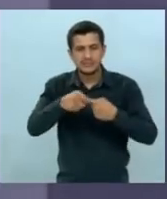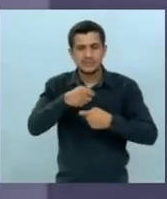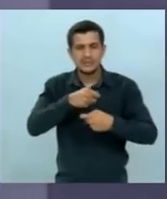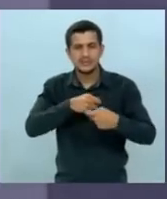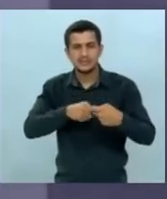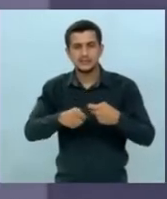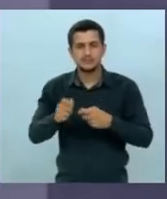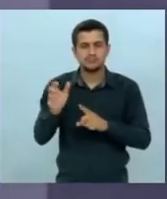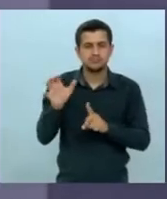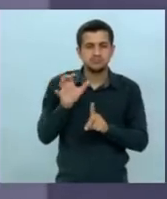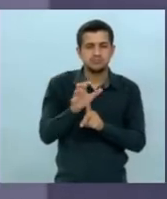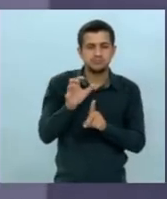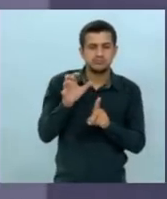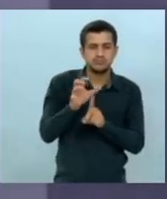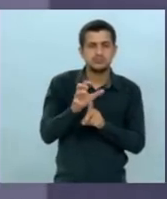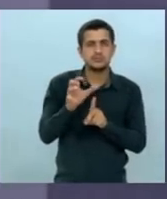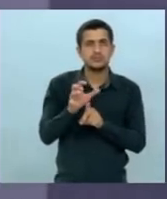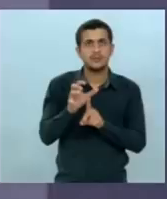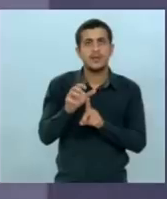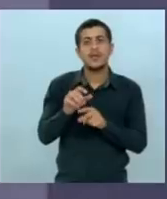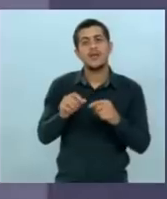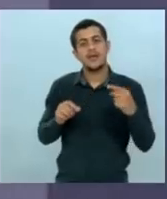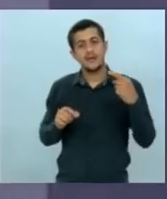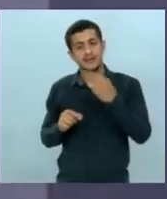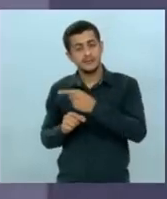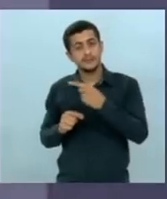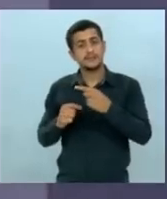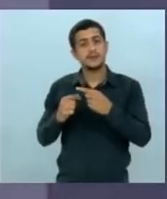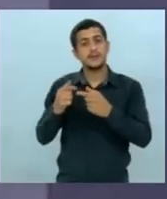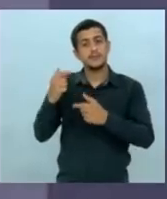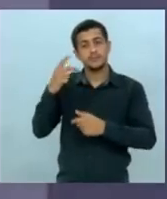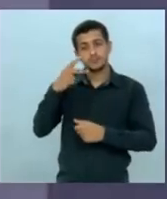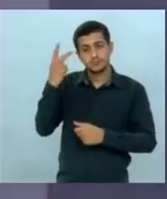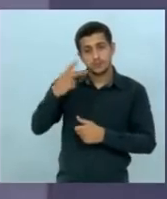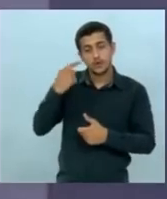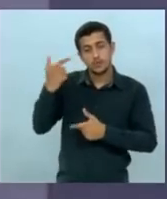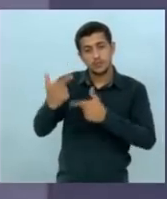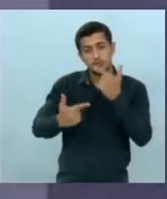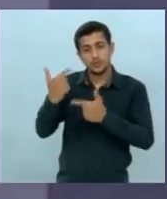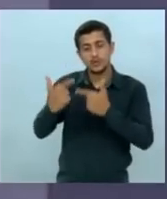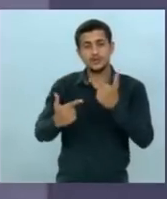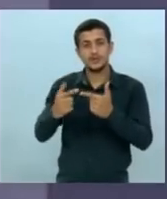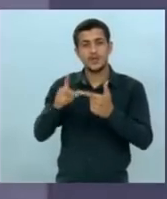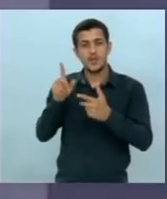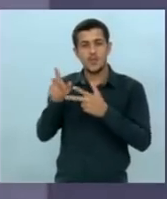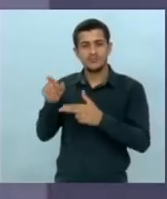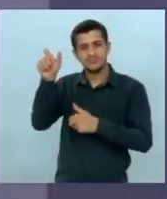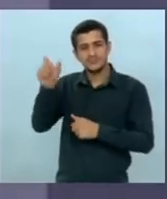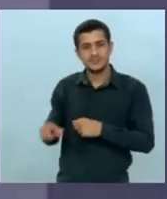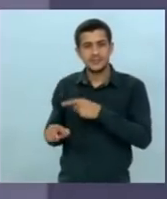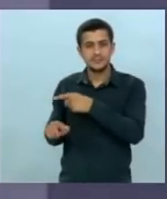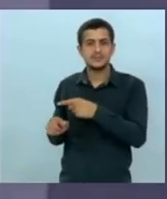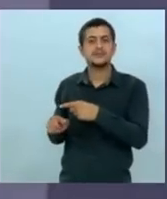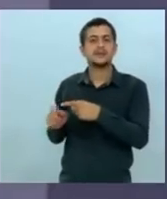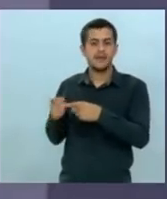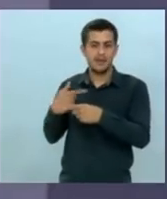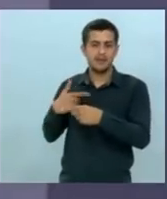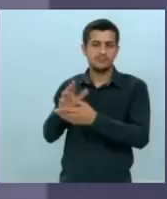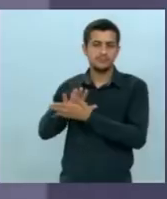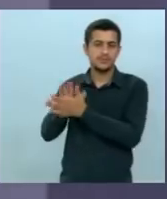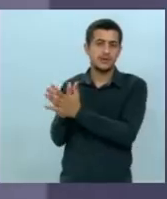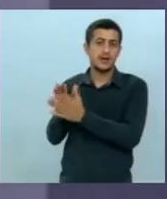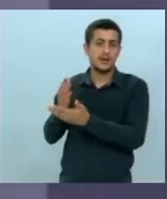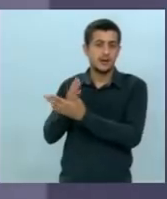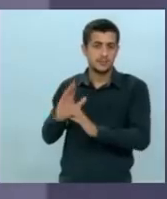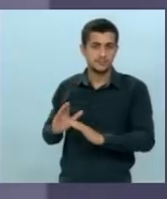é exatamente contra esse tipo de política e de políticos que a gente tem que lutar por isso